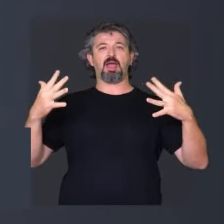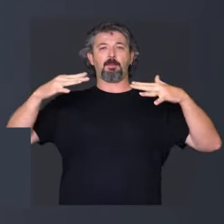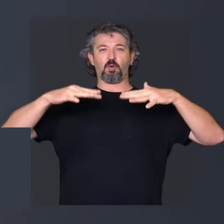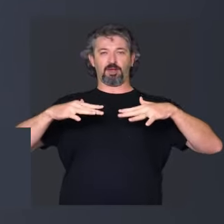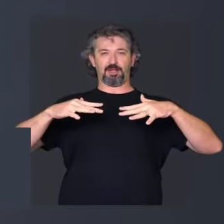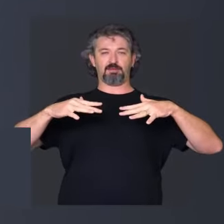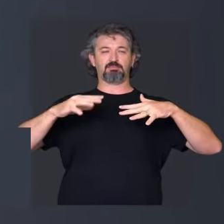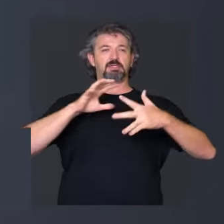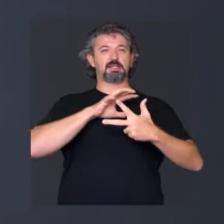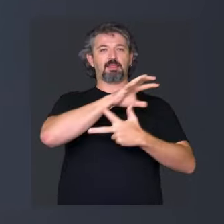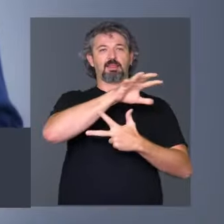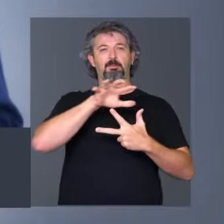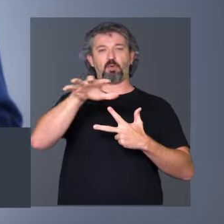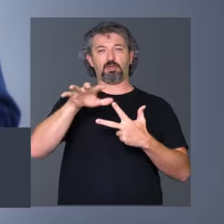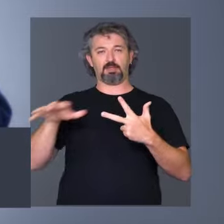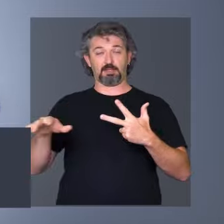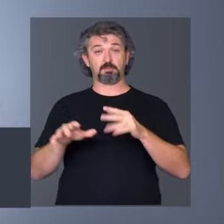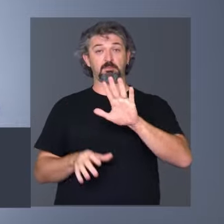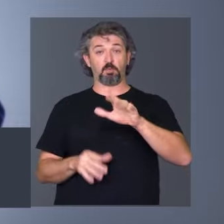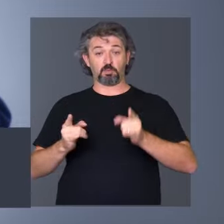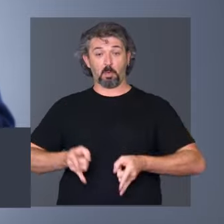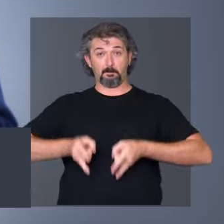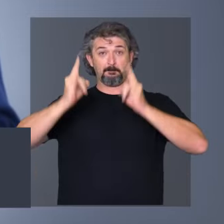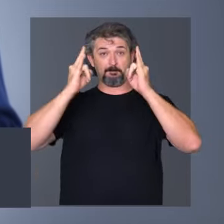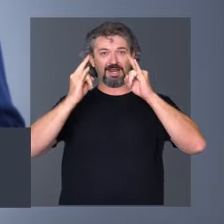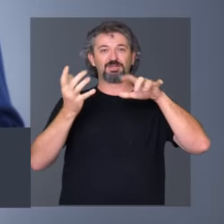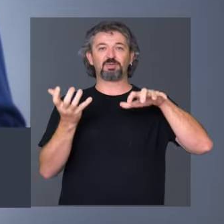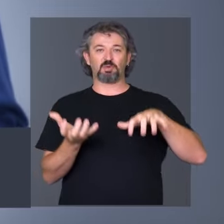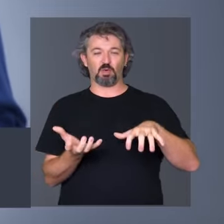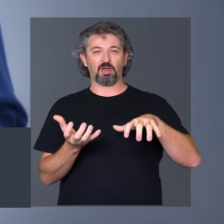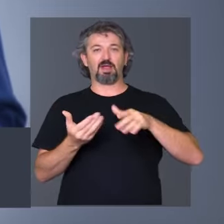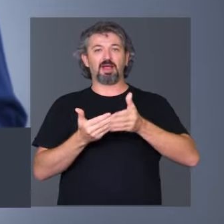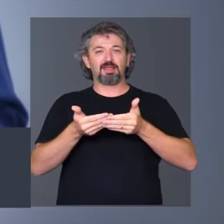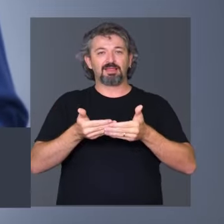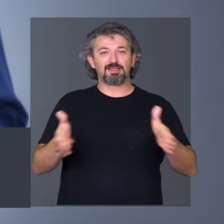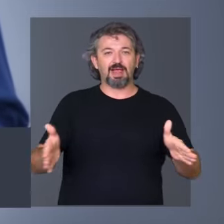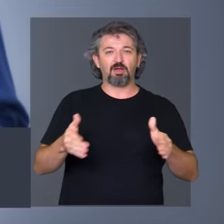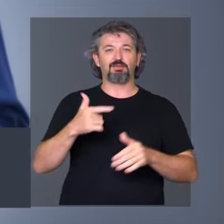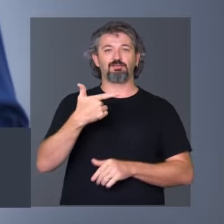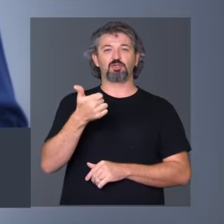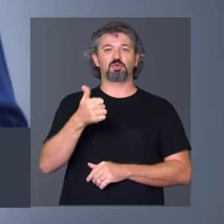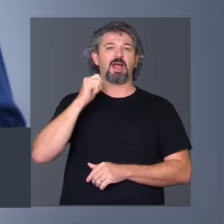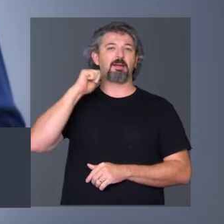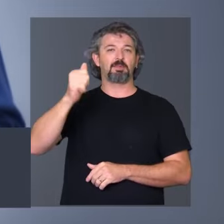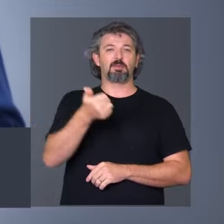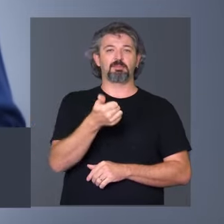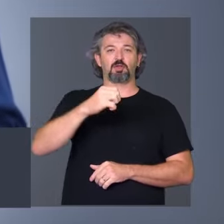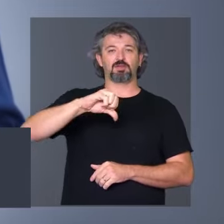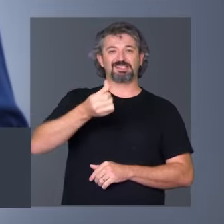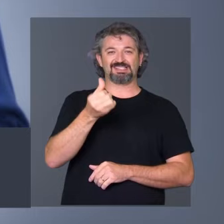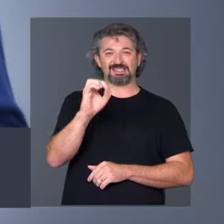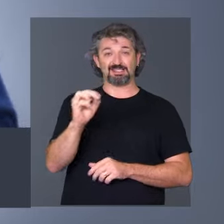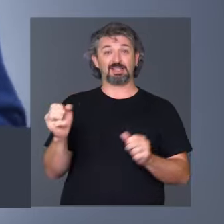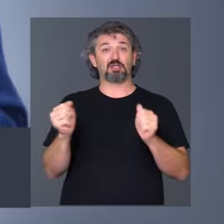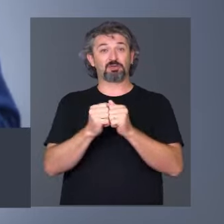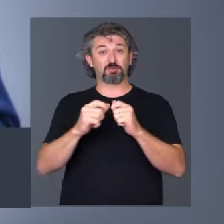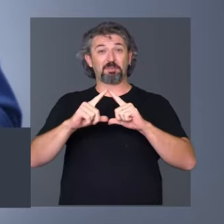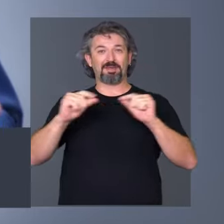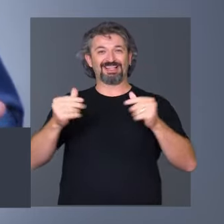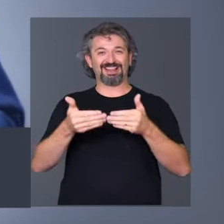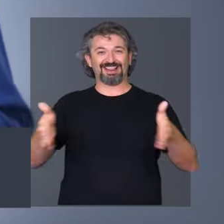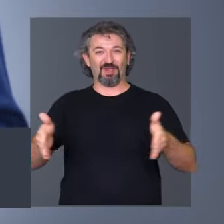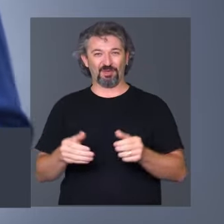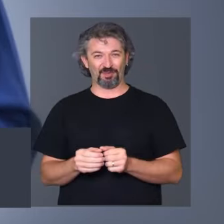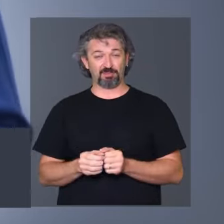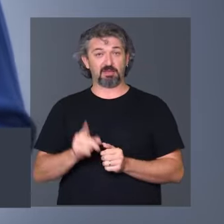entre os três poderes. O Palácio do Congresso Nacional foi inaugurado em 21 de abril de 1960, junto com a